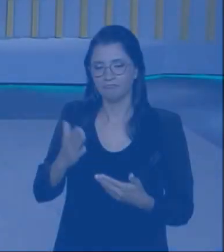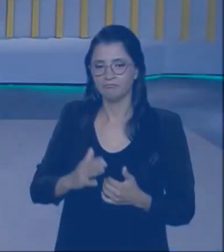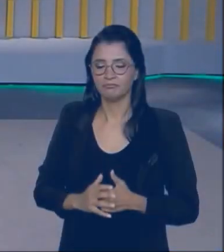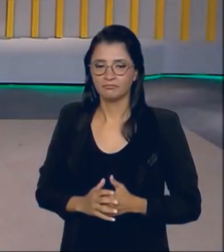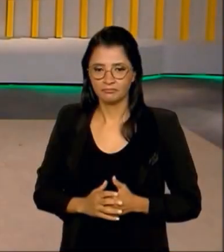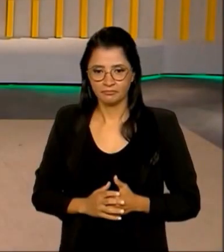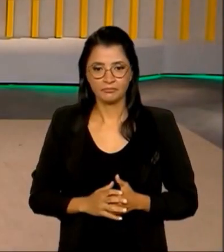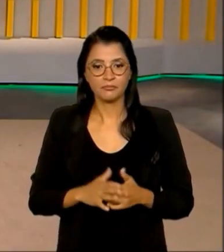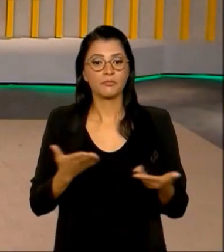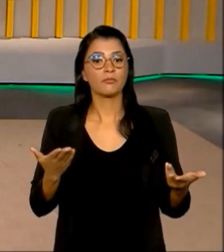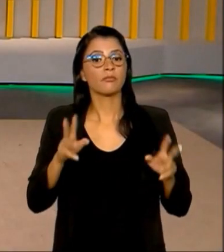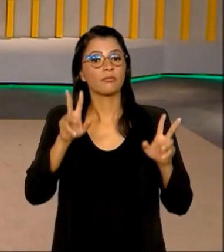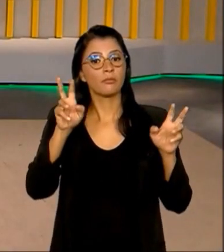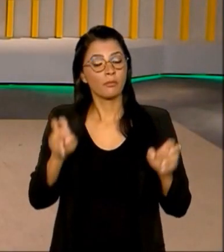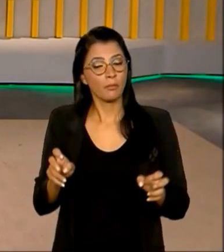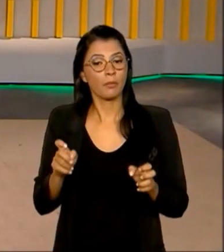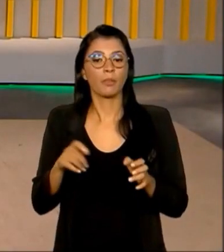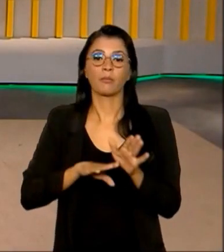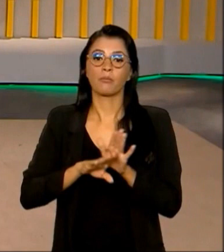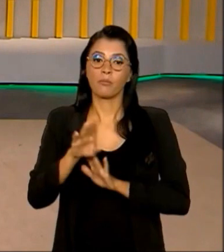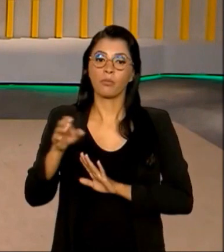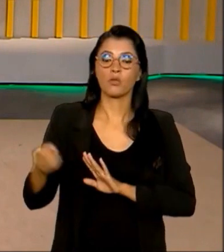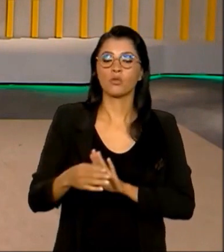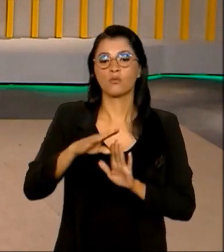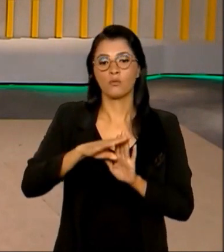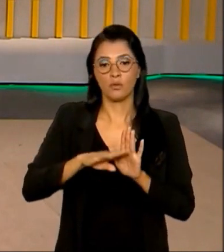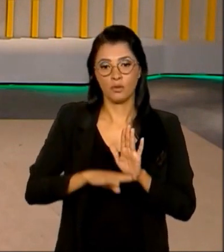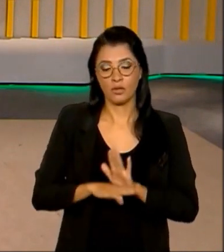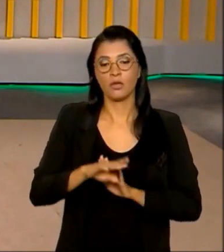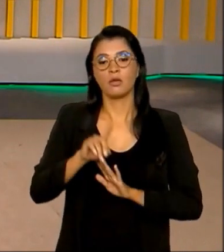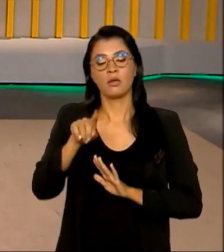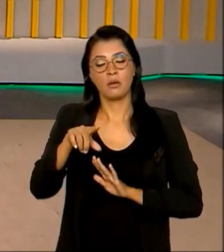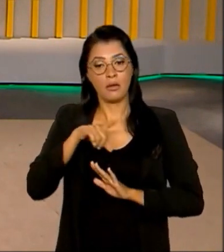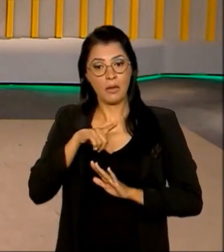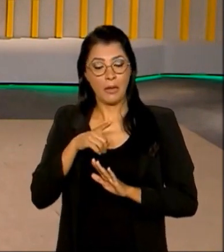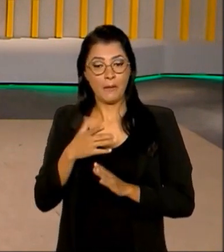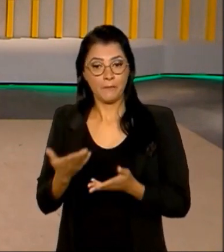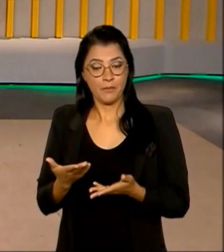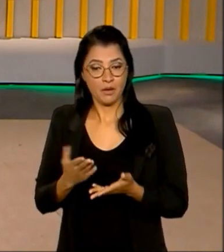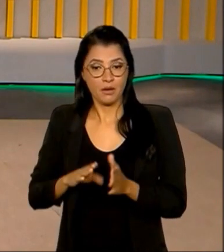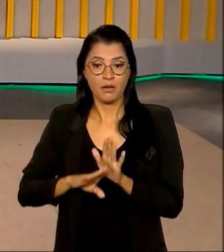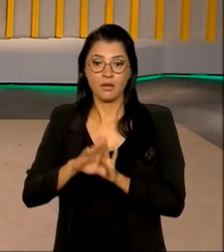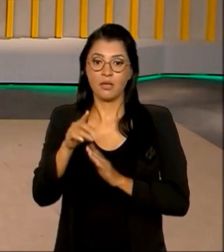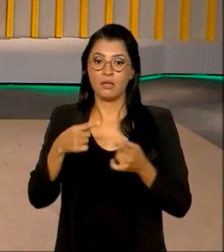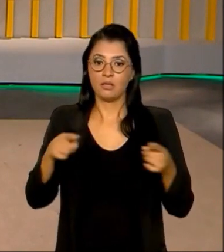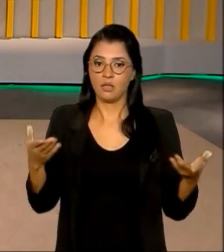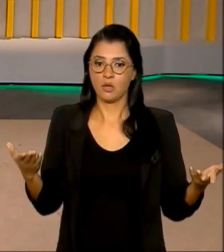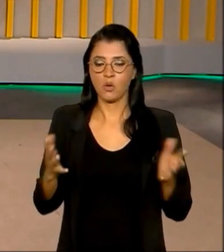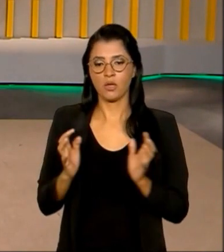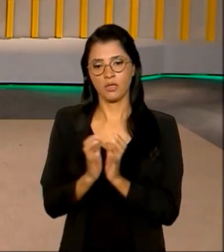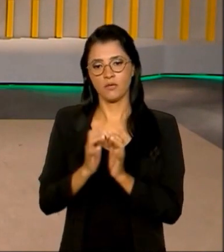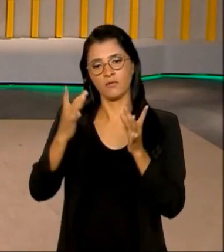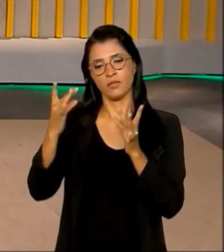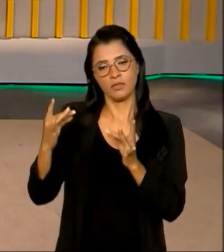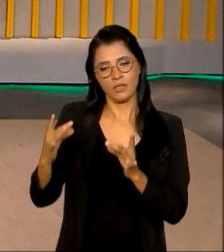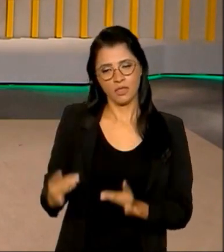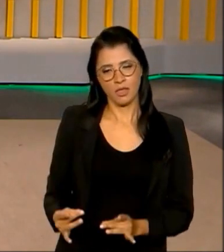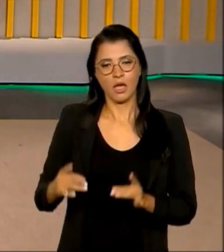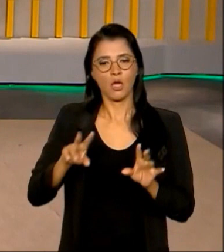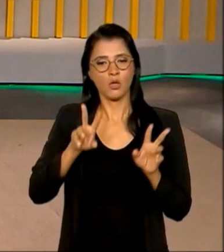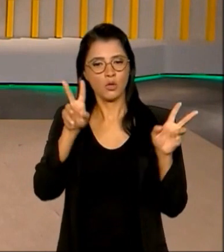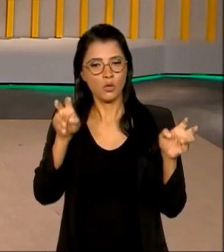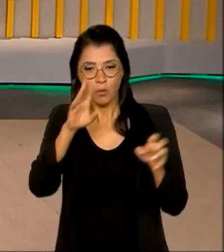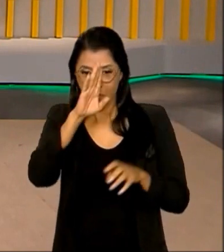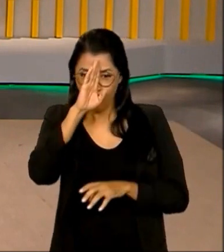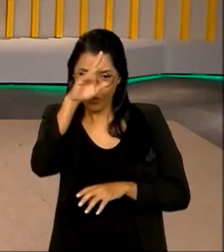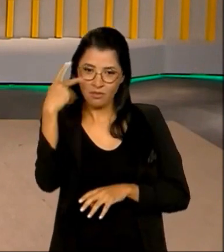E falando então de crescimento, o novo programa de aceleração do crescimento foi lançado hoje em Recife, com detalhes sobre as obras